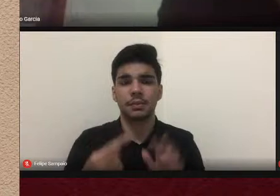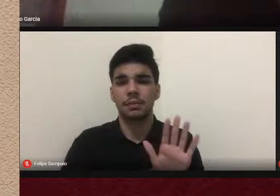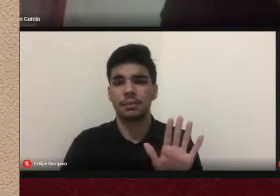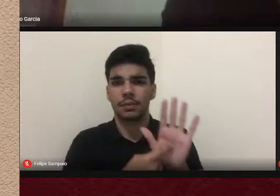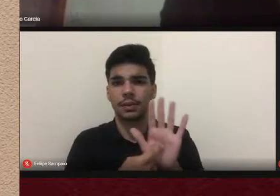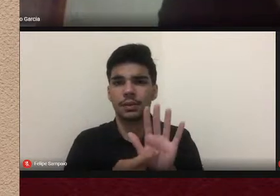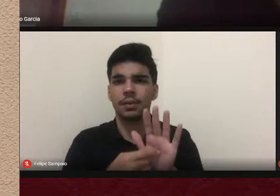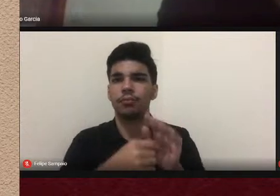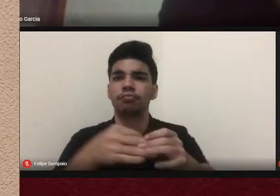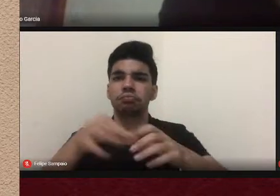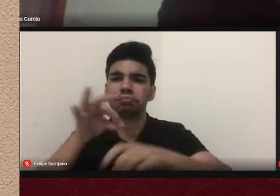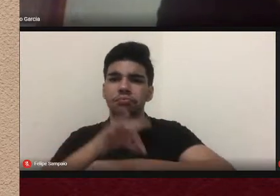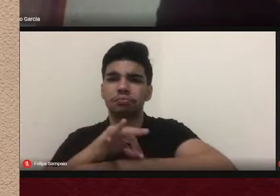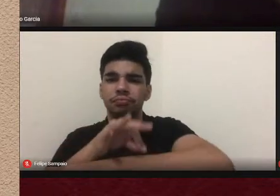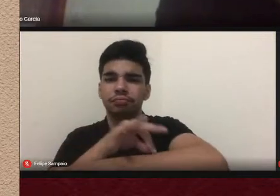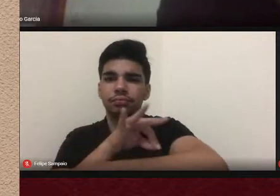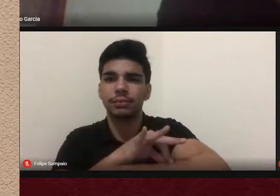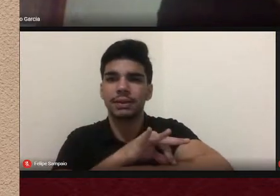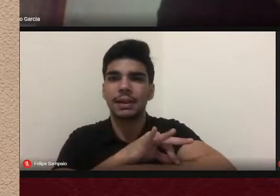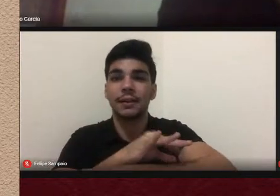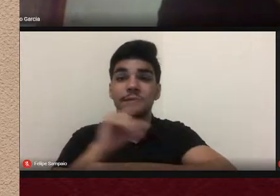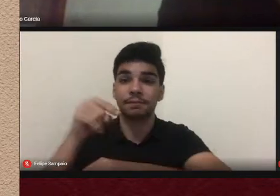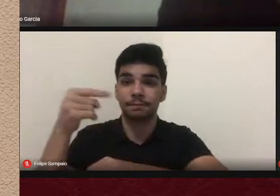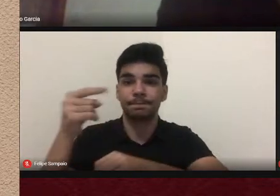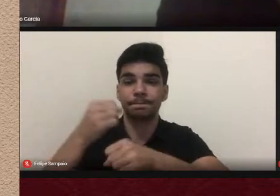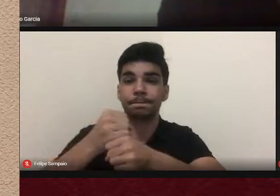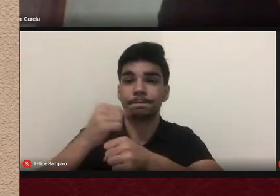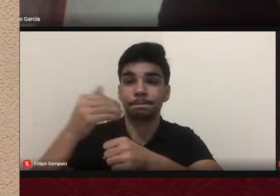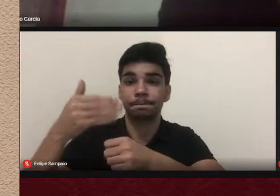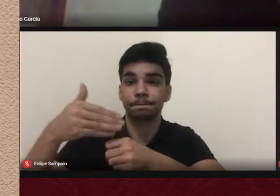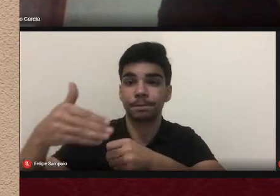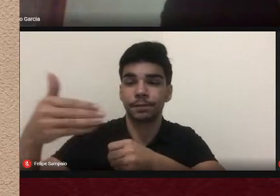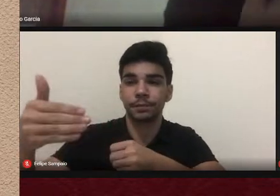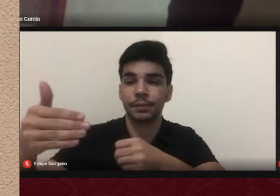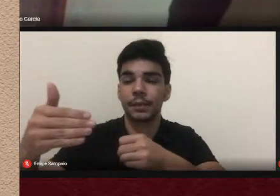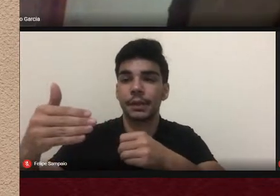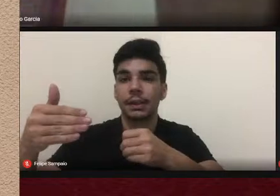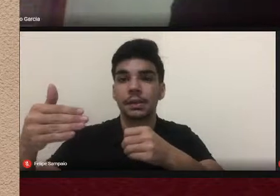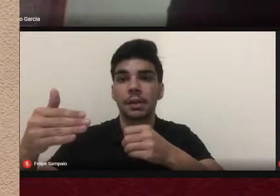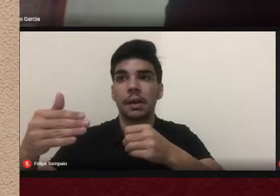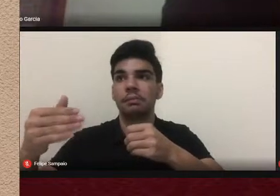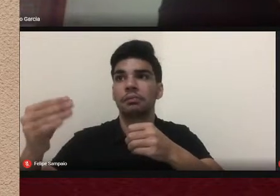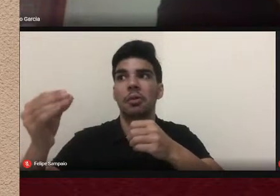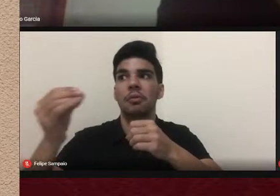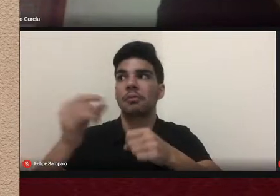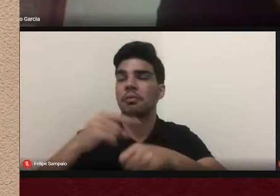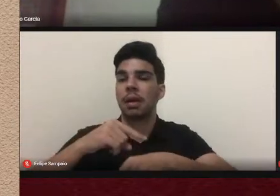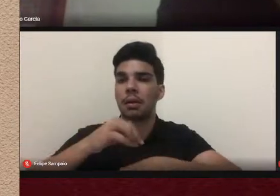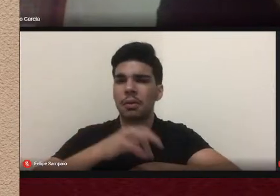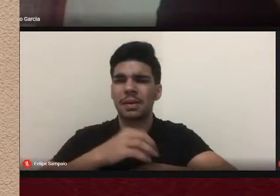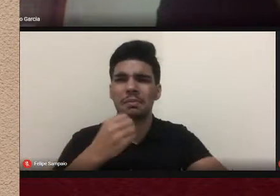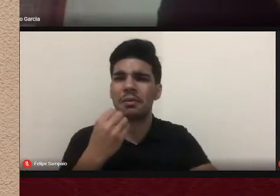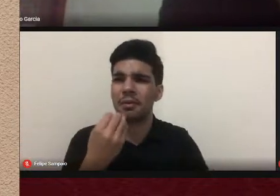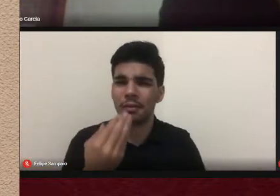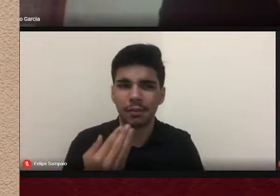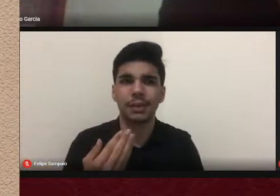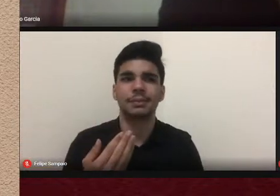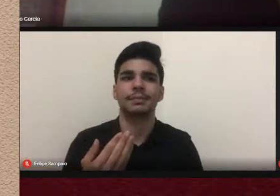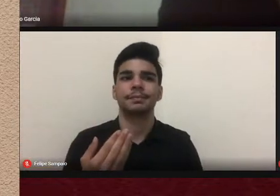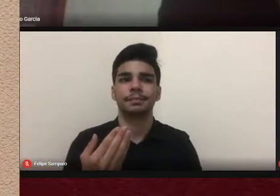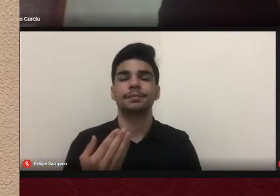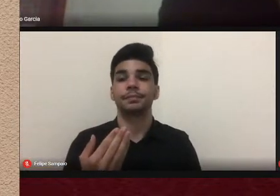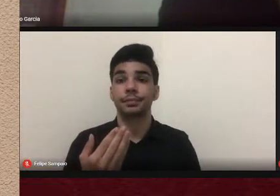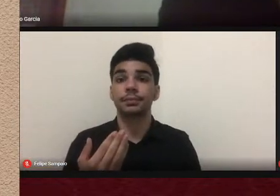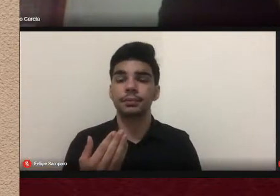difundida então eu procuro investigar e nesse primeiro momento no momento do mestrado eu procuro investigar isso a